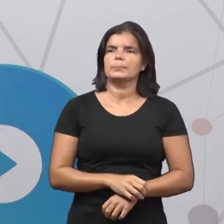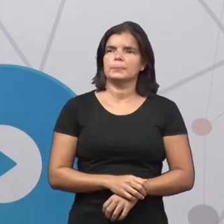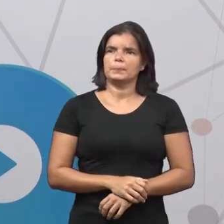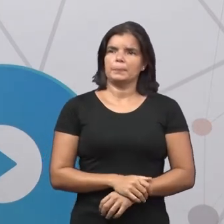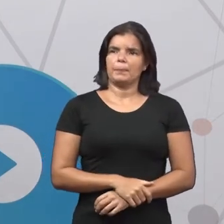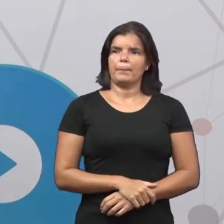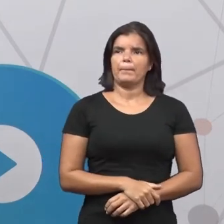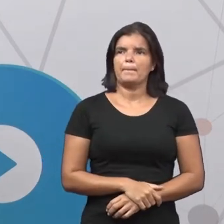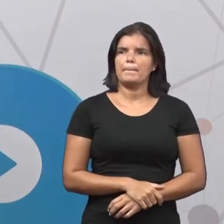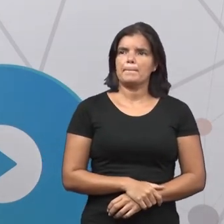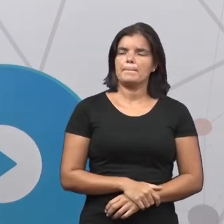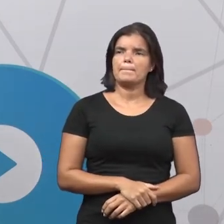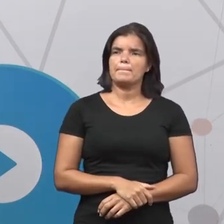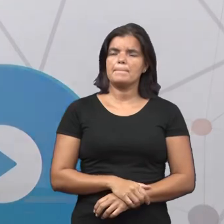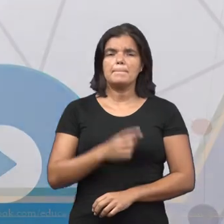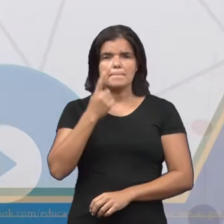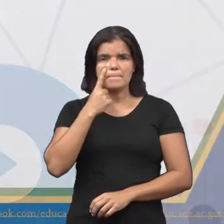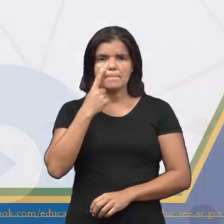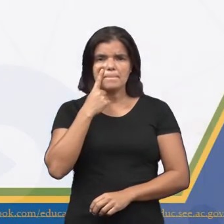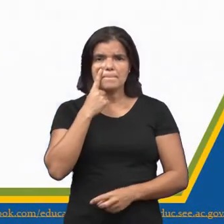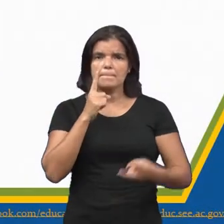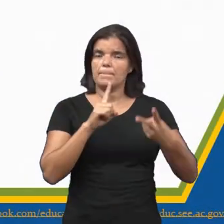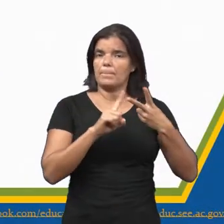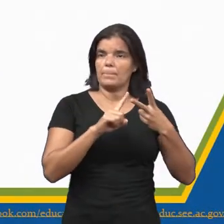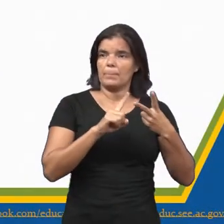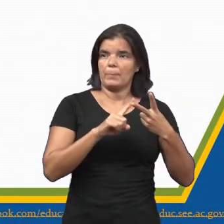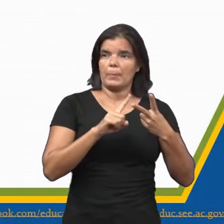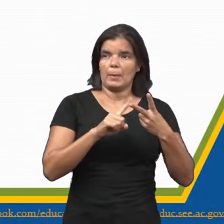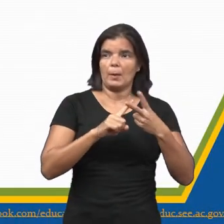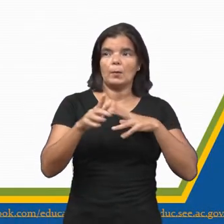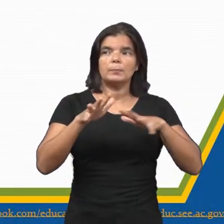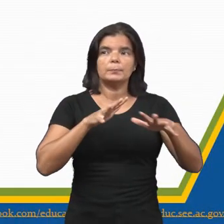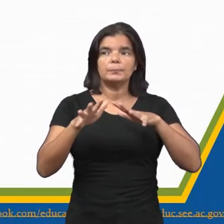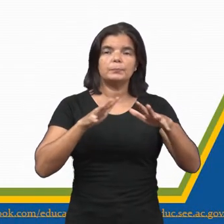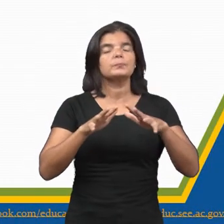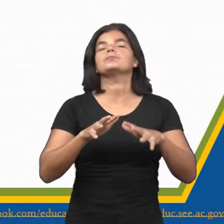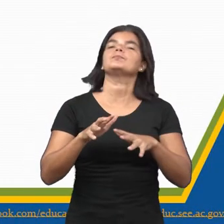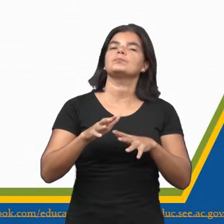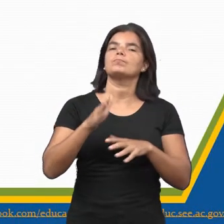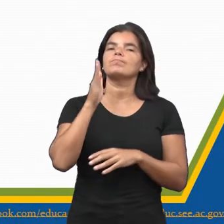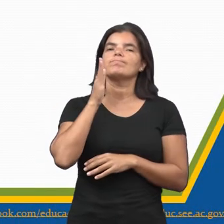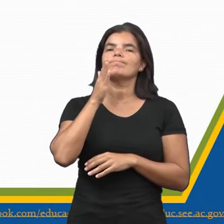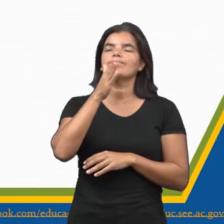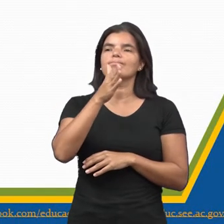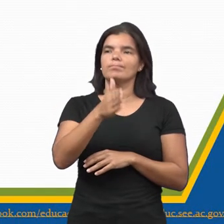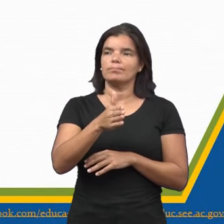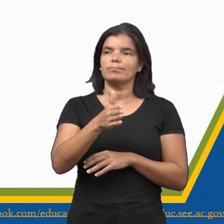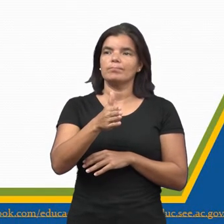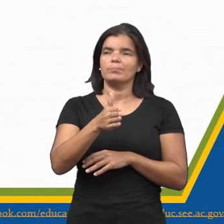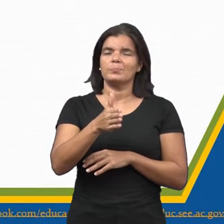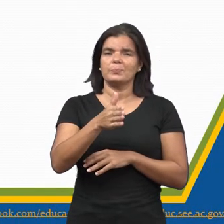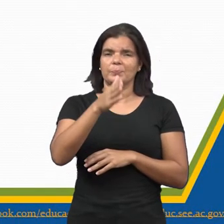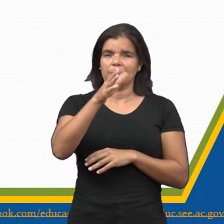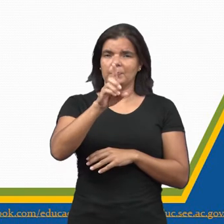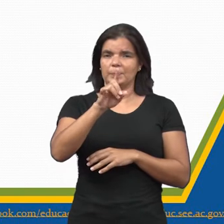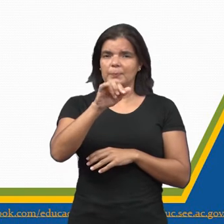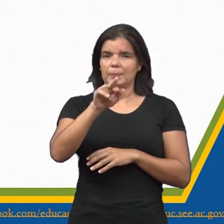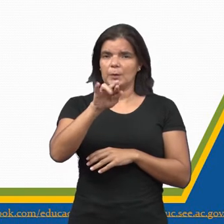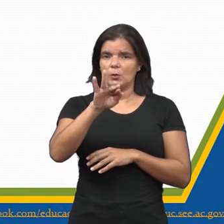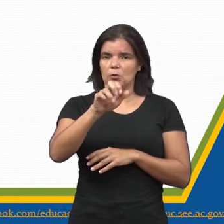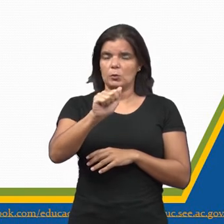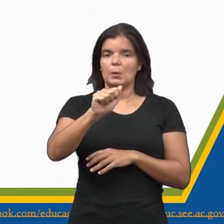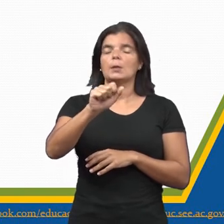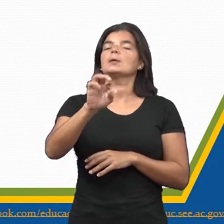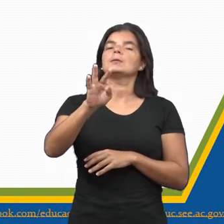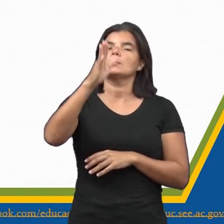nossa segunda observação. Atuação dos movimentos, do movimento estudantil, a